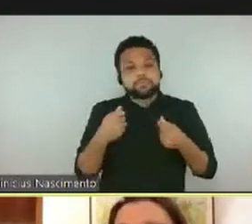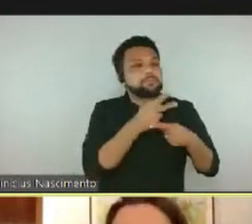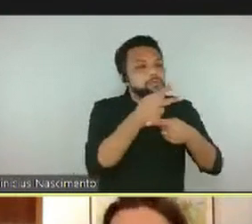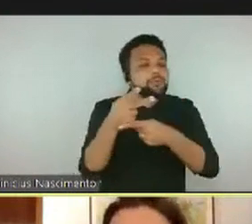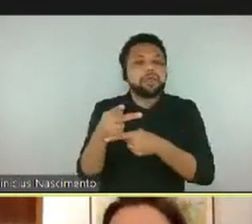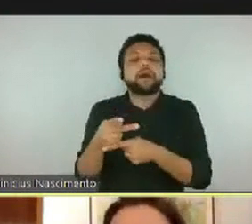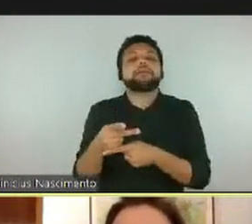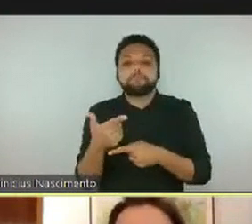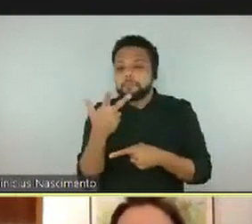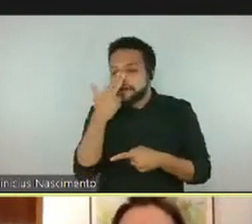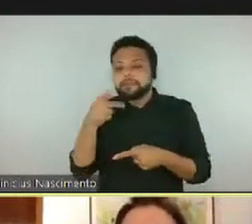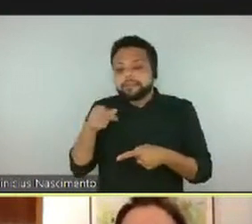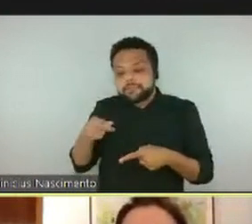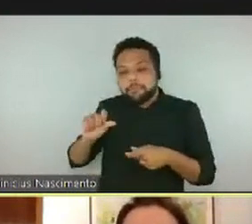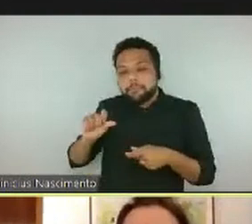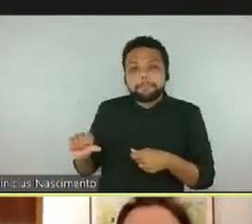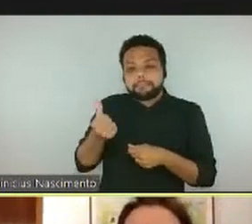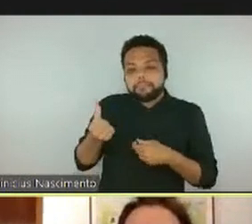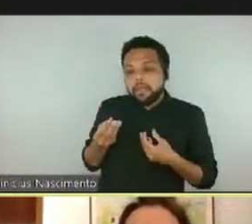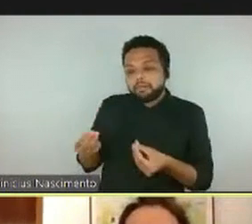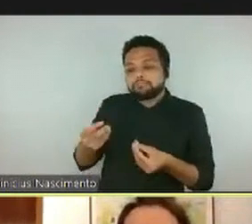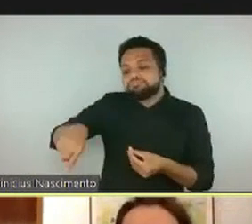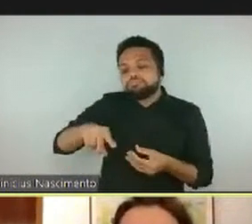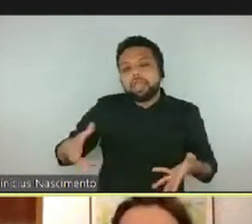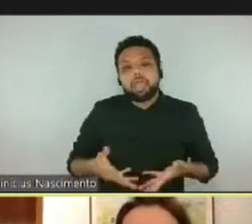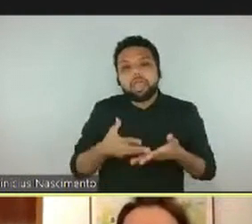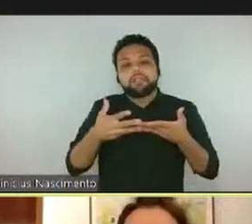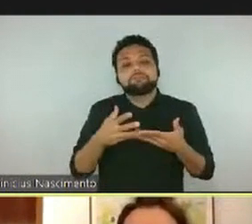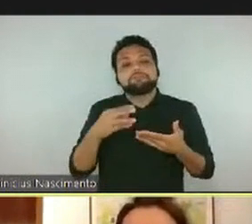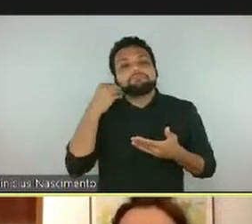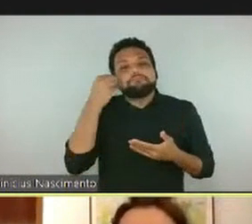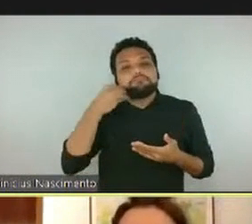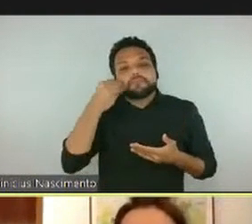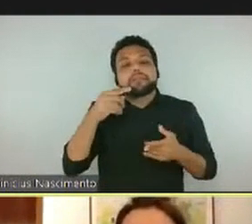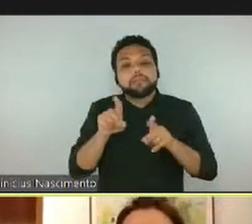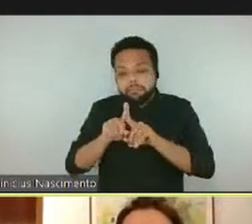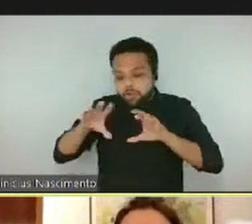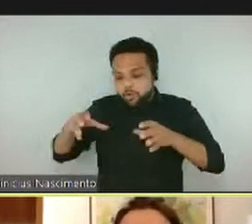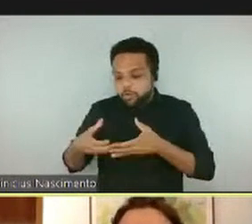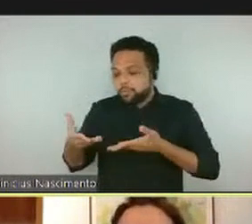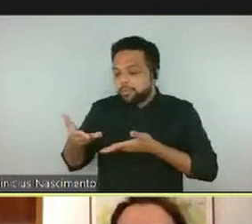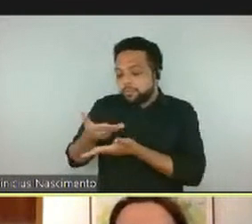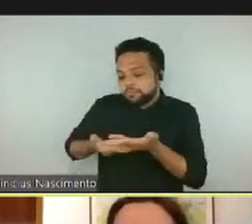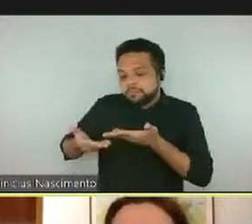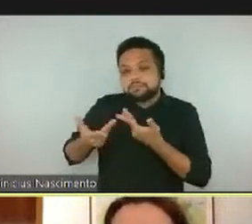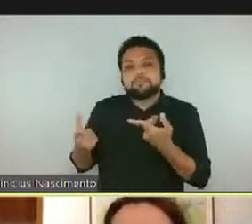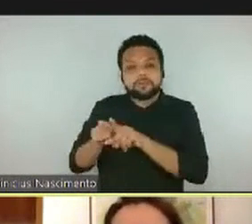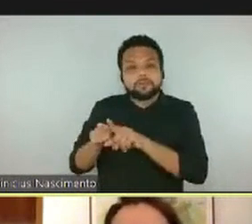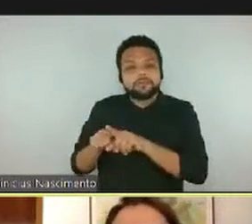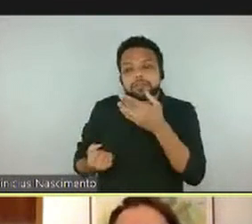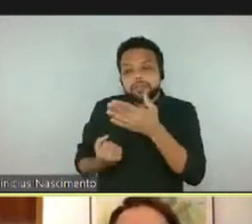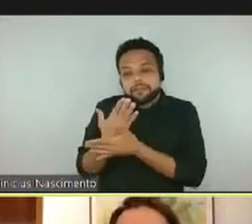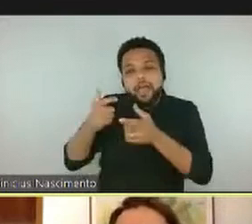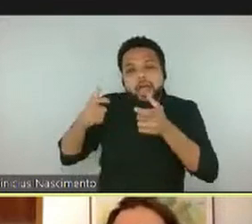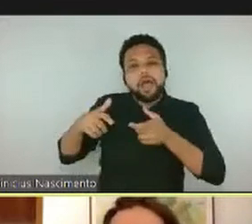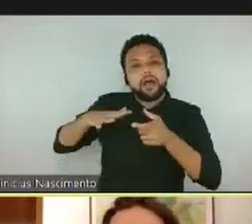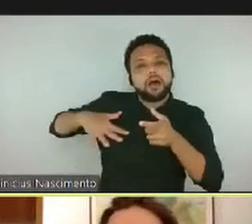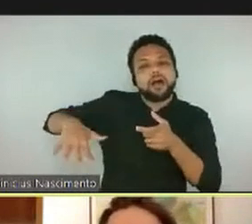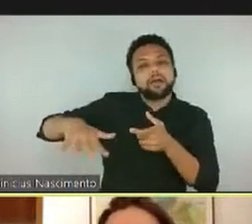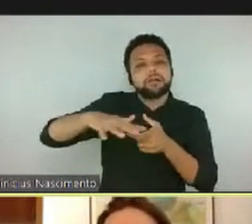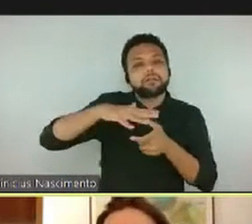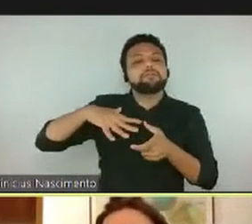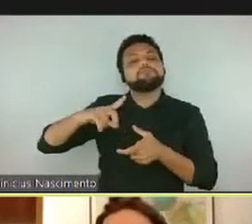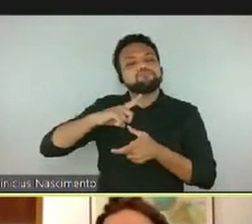durante essa semana, destacar, essa ideia de parceria e de trocas e de criar um ambiente onde